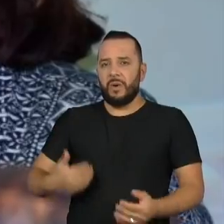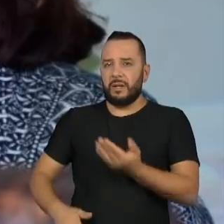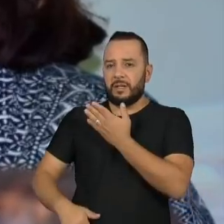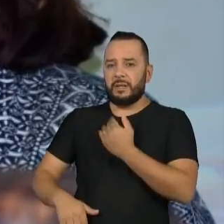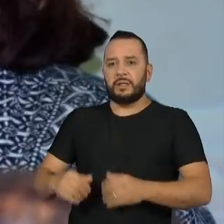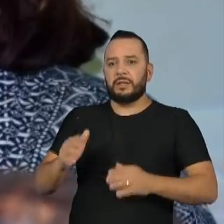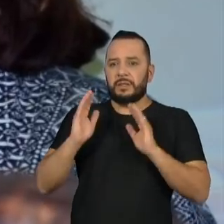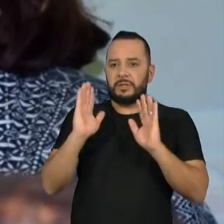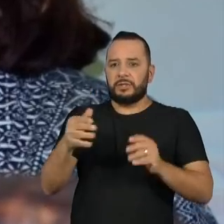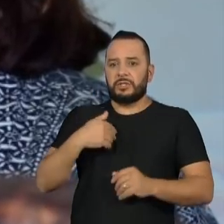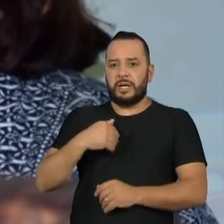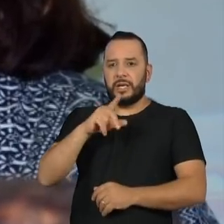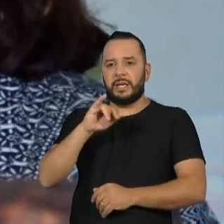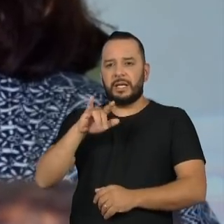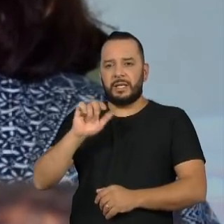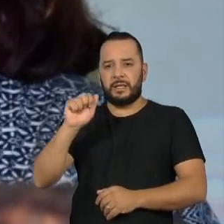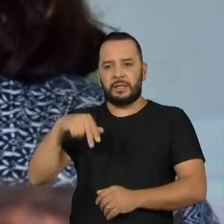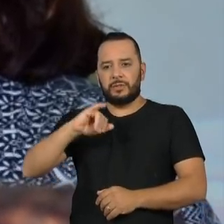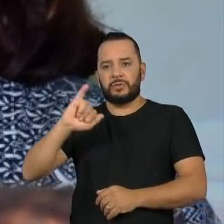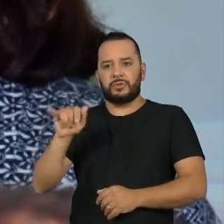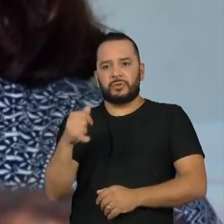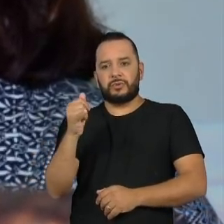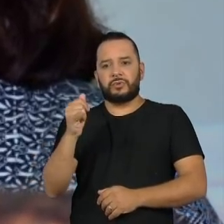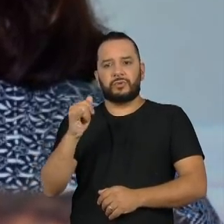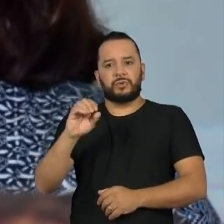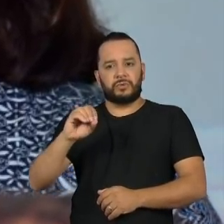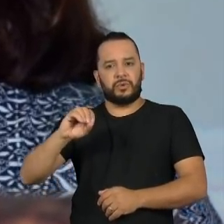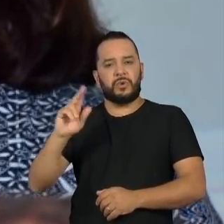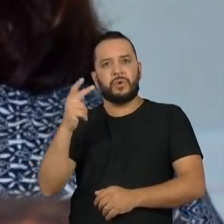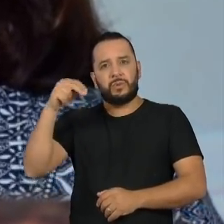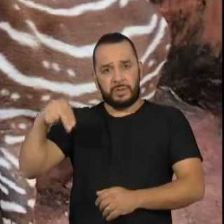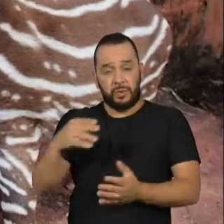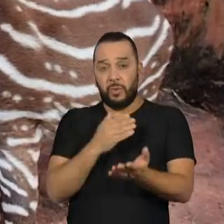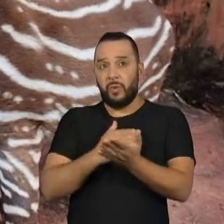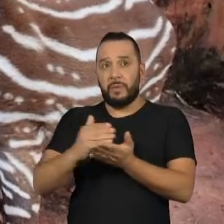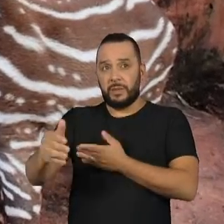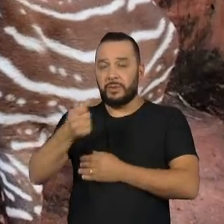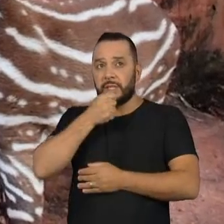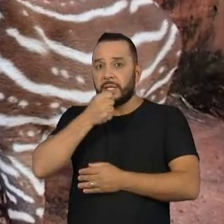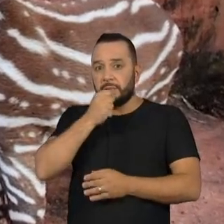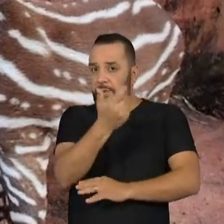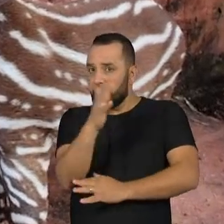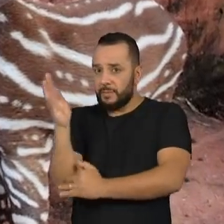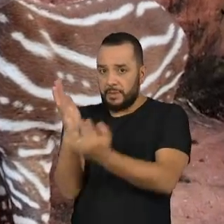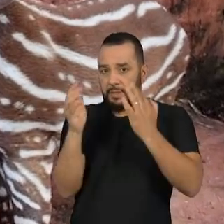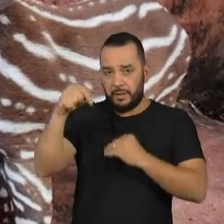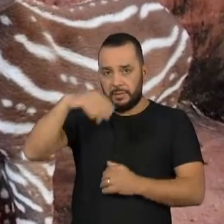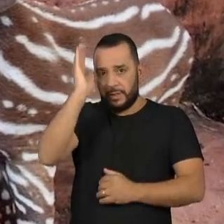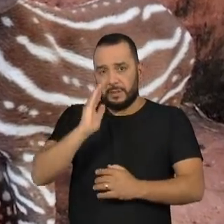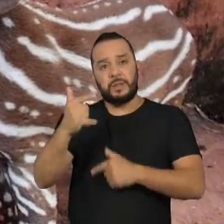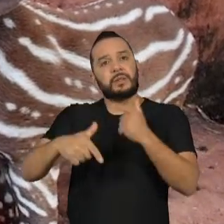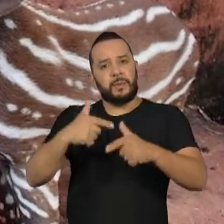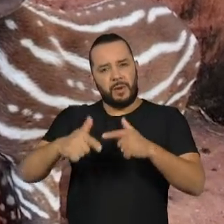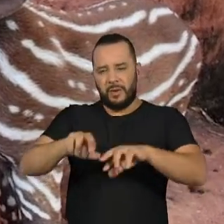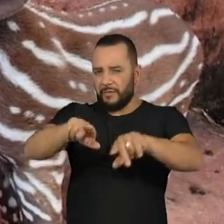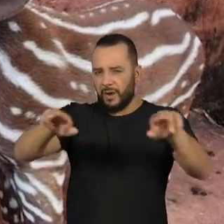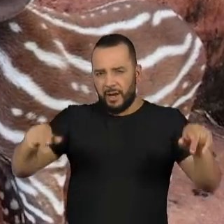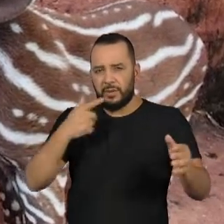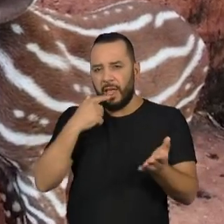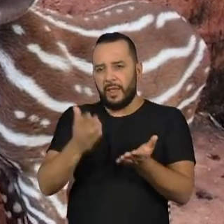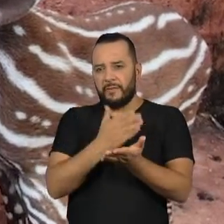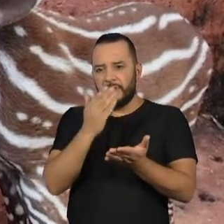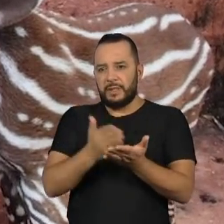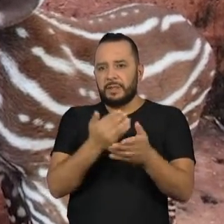Diana John, uma das pioneiras do jornalismo ambiental no Brasil. Ela trabalhou em vários jornais, revistas